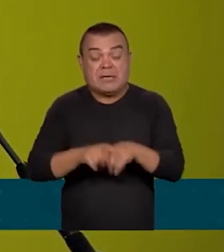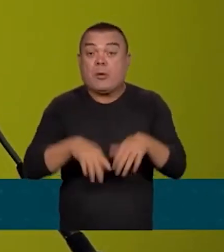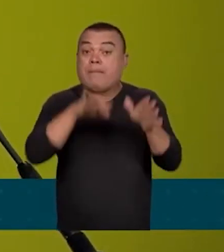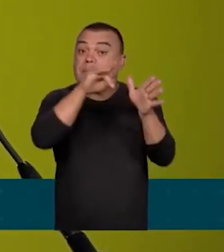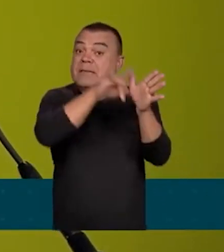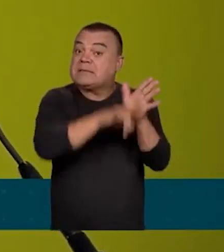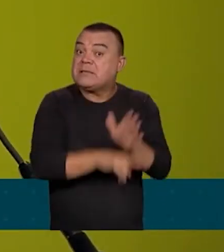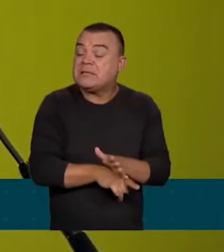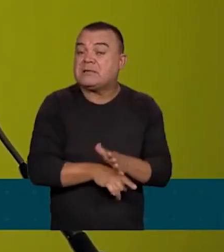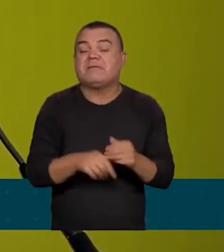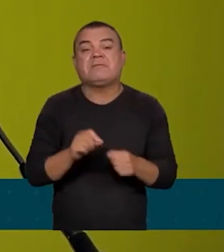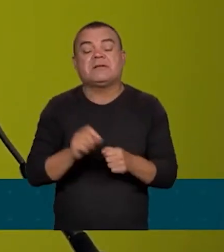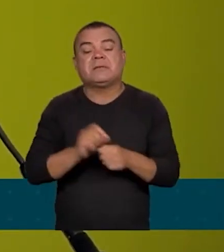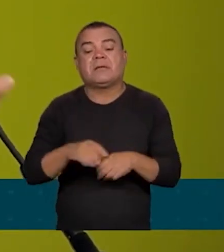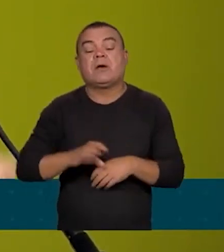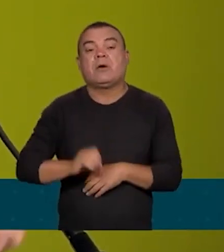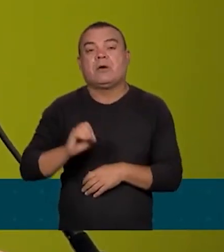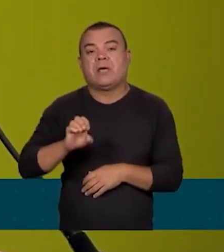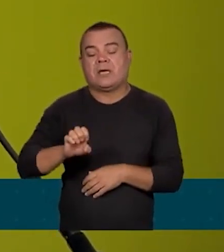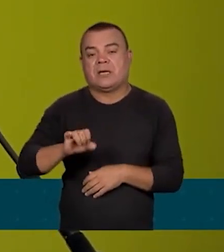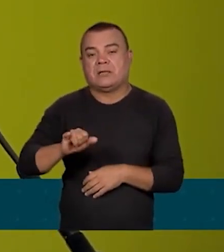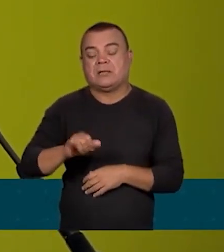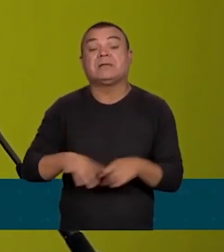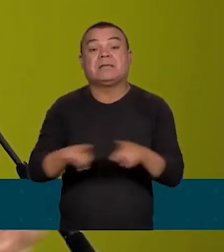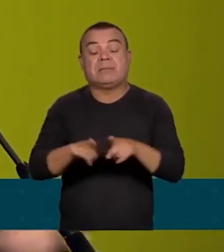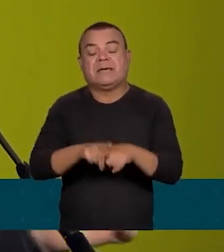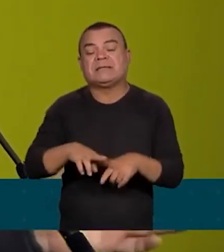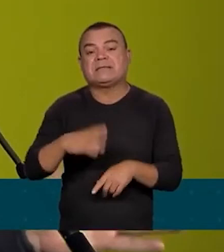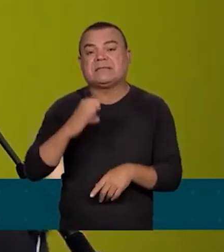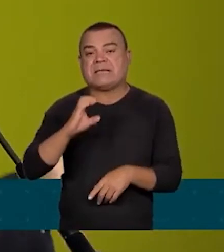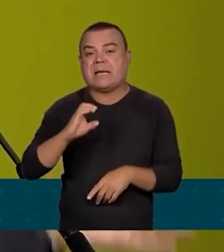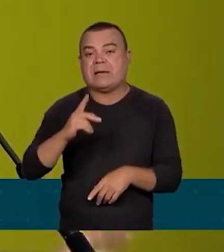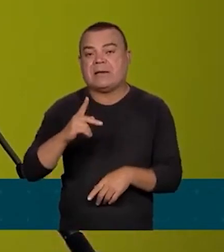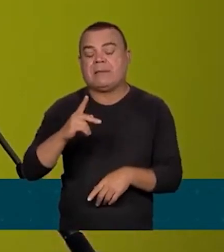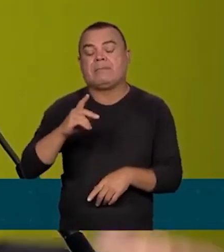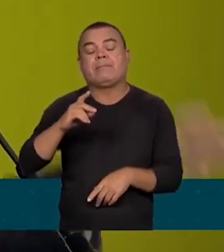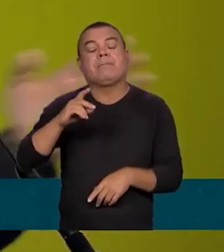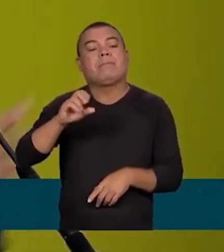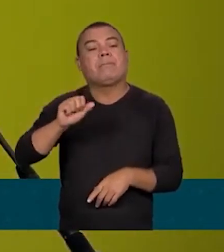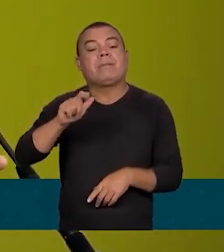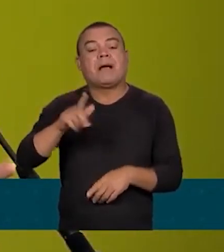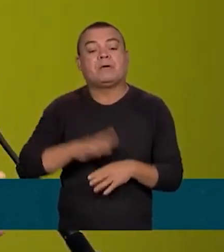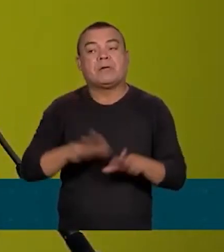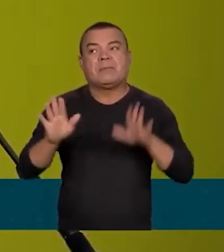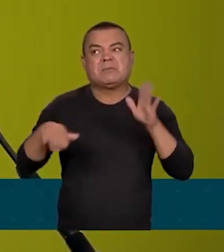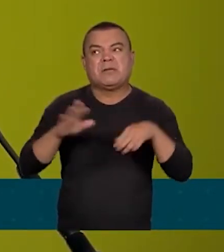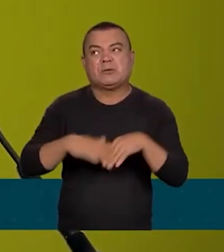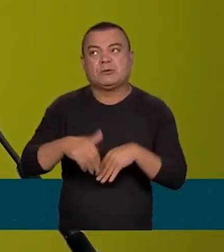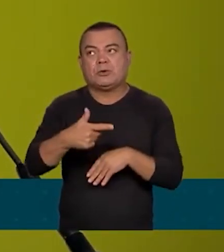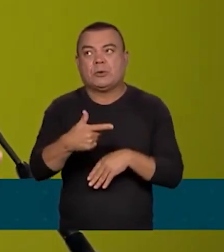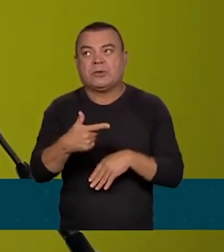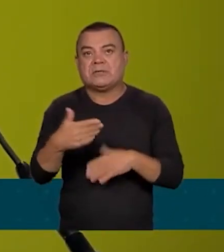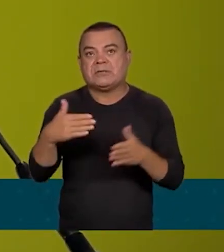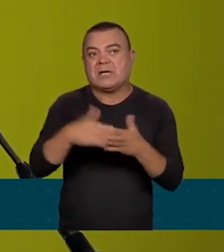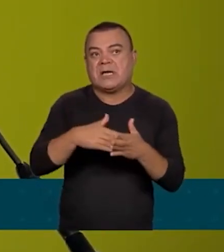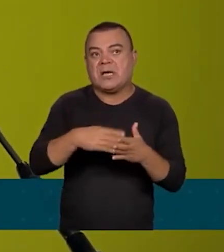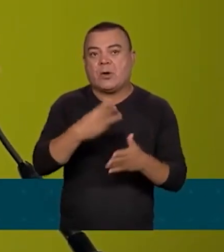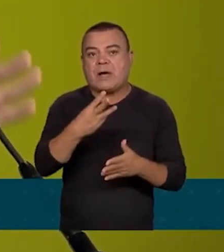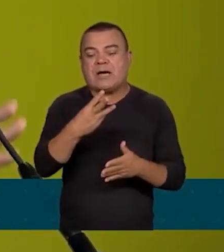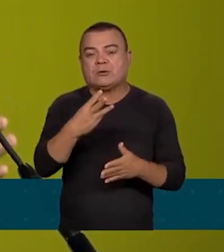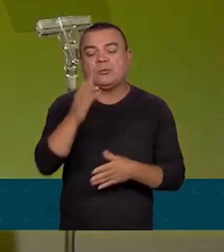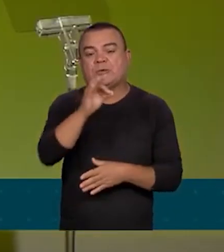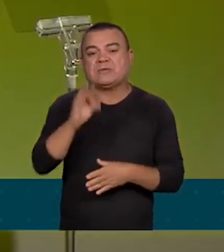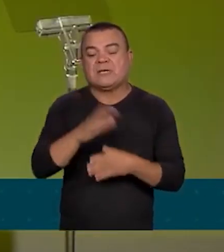OEI e pela Cepal, ainda no ano passado, dá conta de que de 2 a 4% dos países que